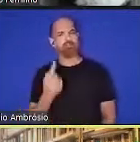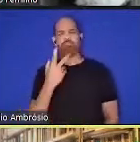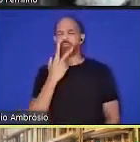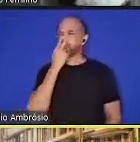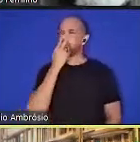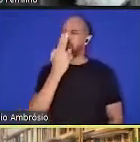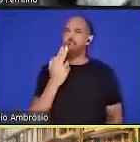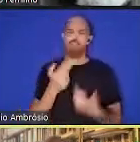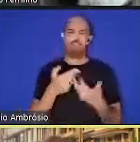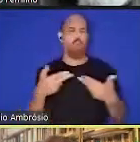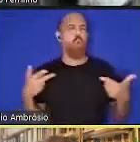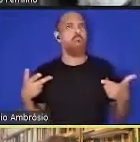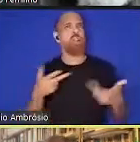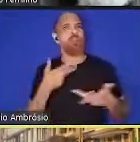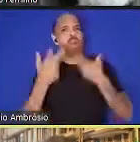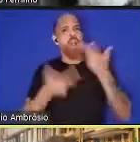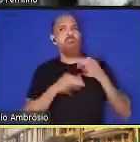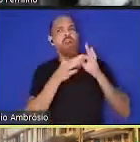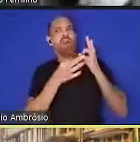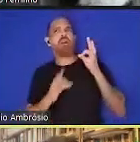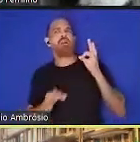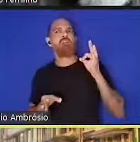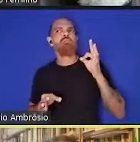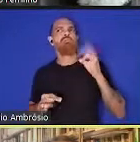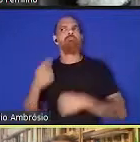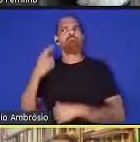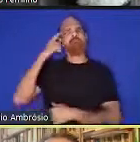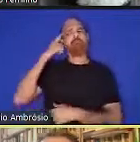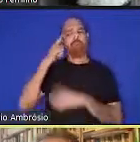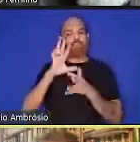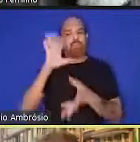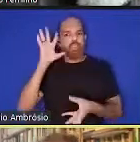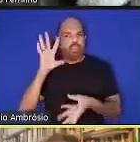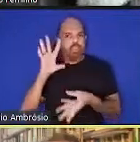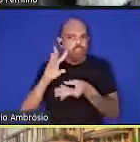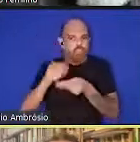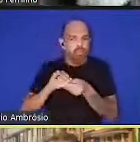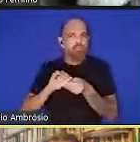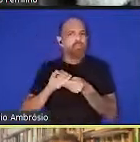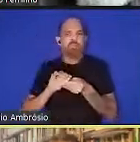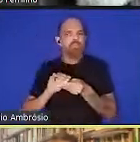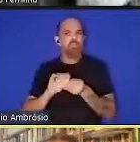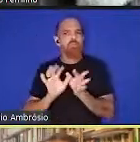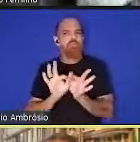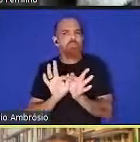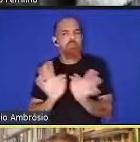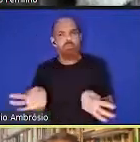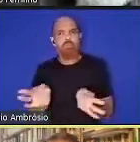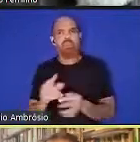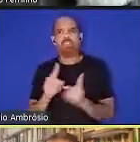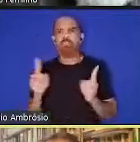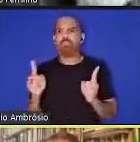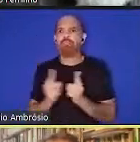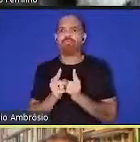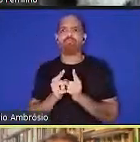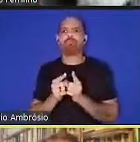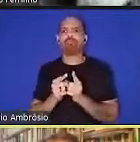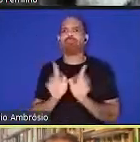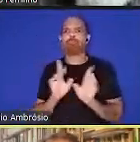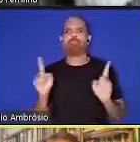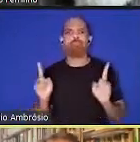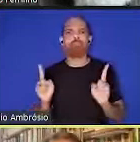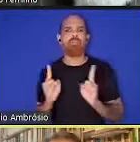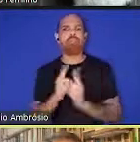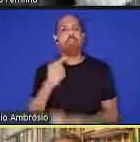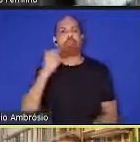coisa a se falar. E aí eu pensei, vou reduzir alguma coisa muito, muito pequena, a menor coisa que eu